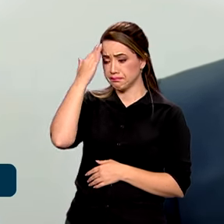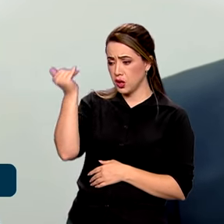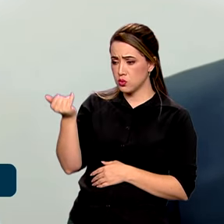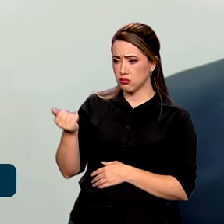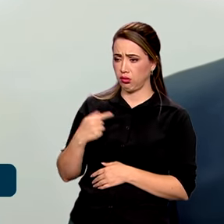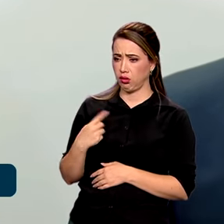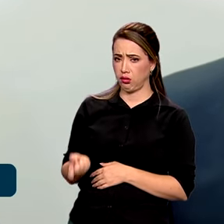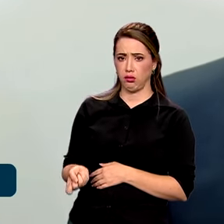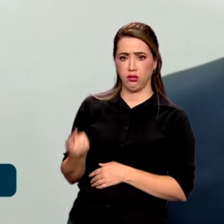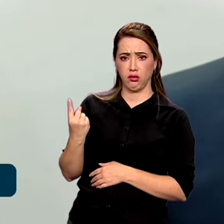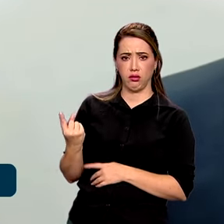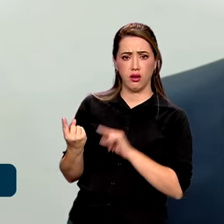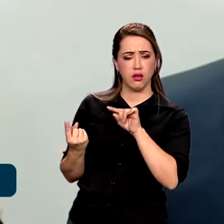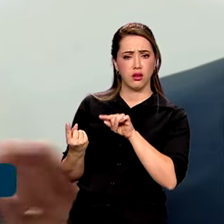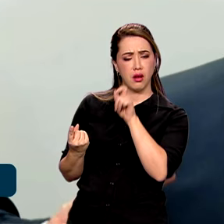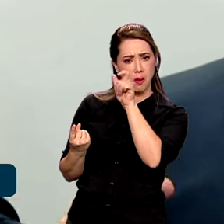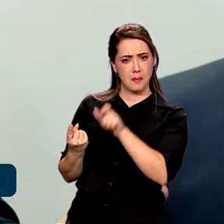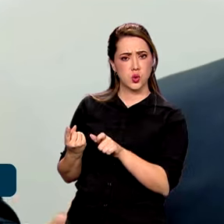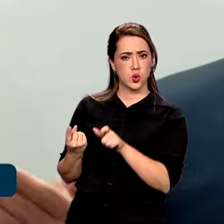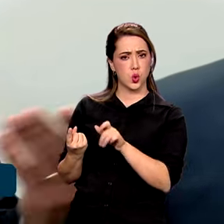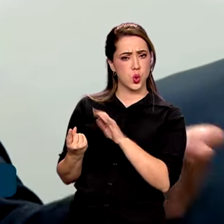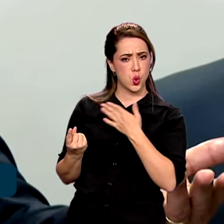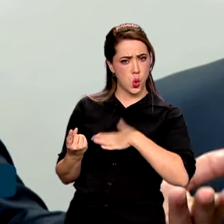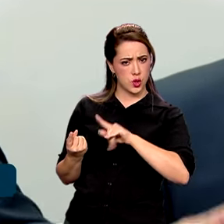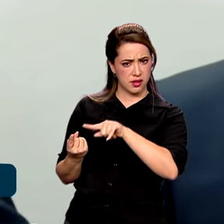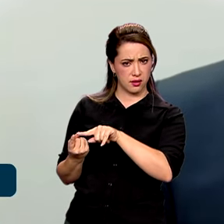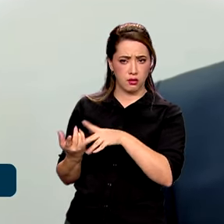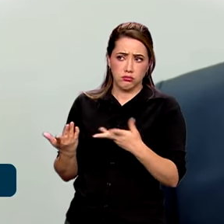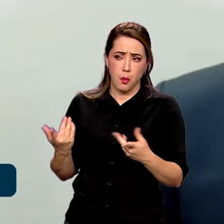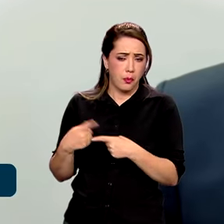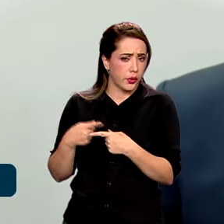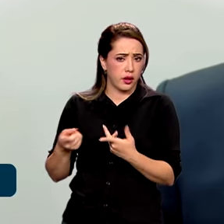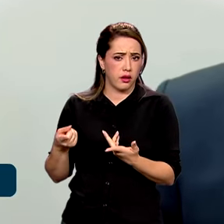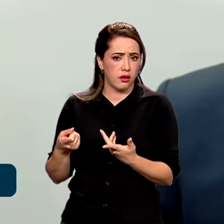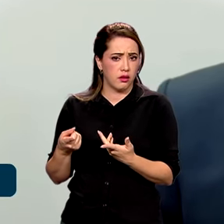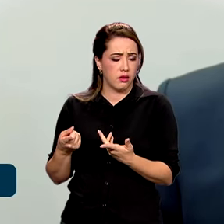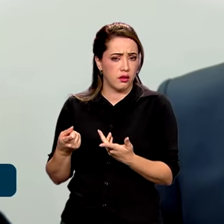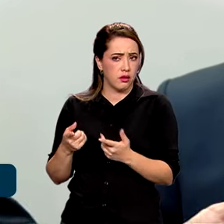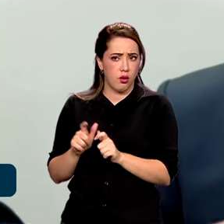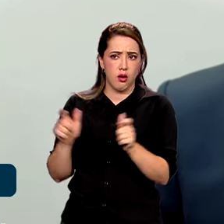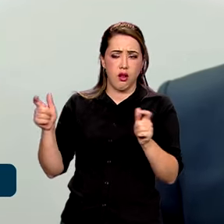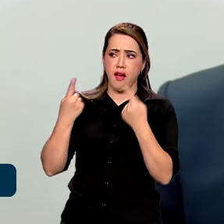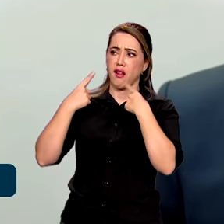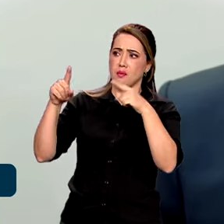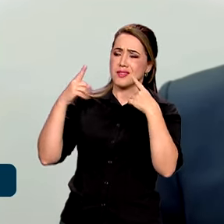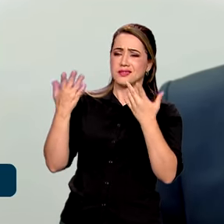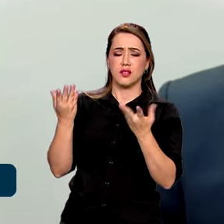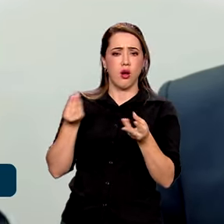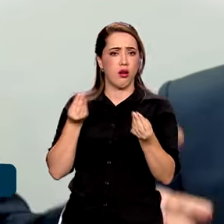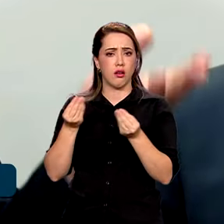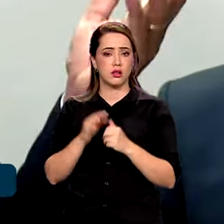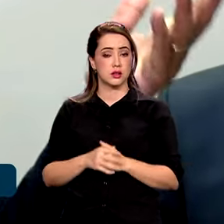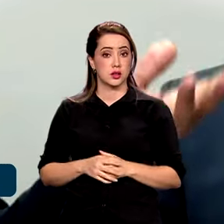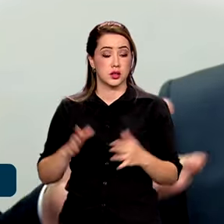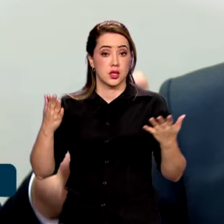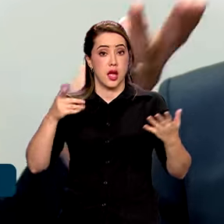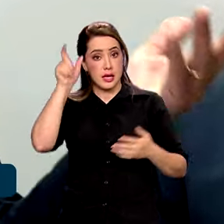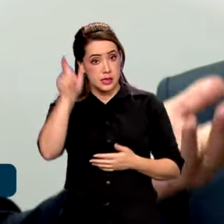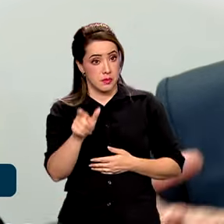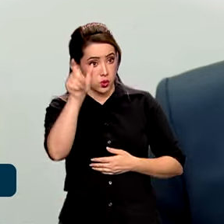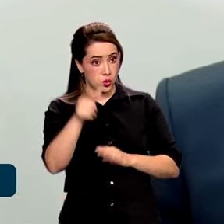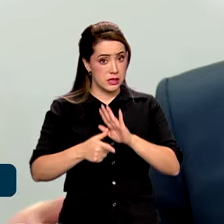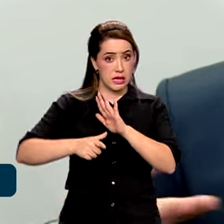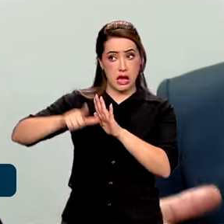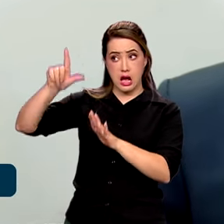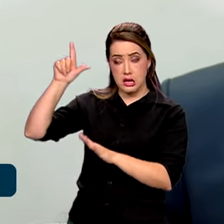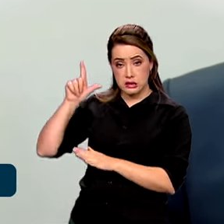esse tipo de comportamento. Está demais, é muito exagerado. Sabe, à luz das pessoas que ocuparam